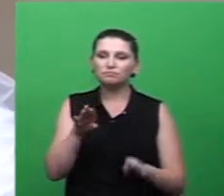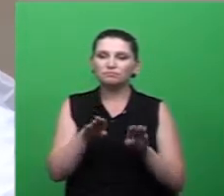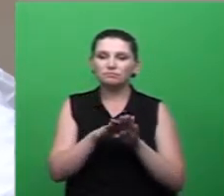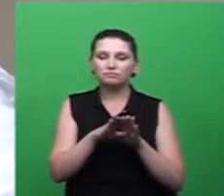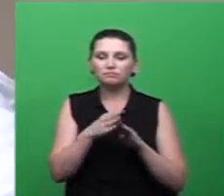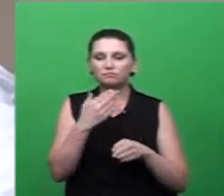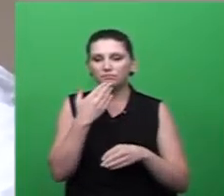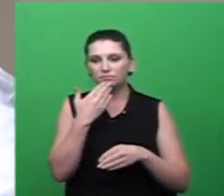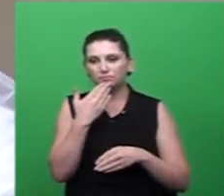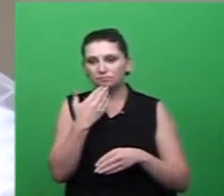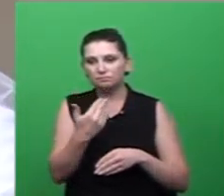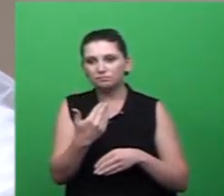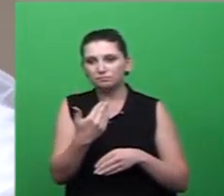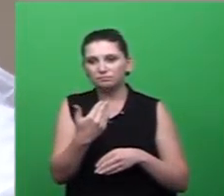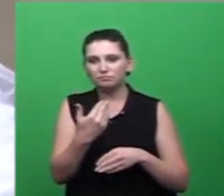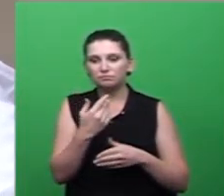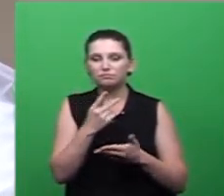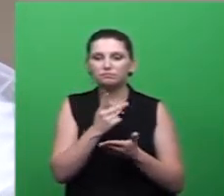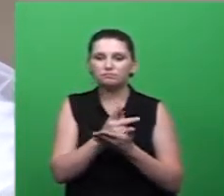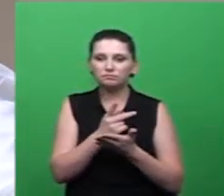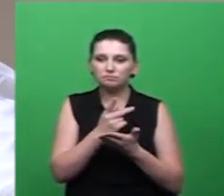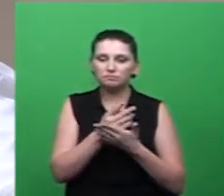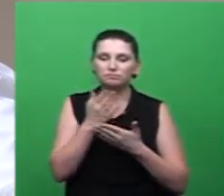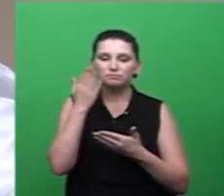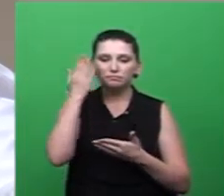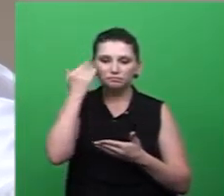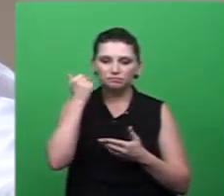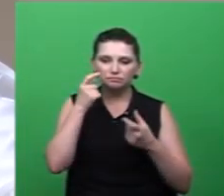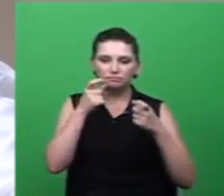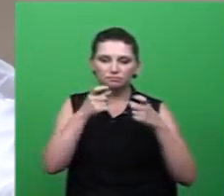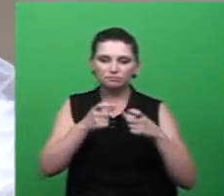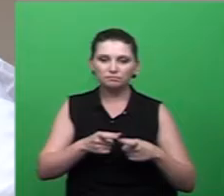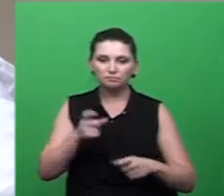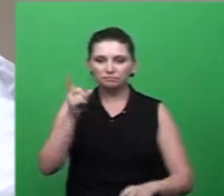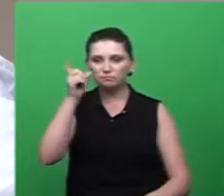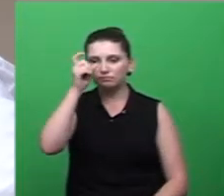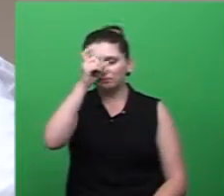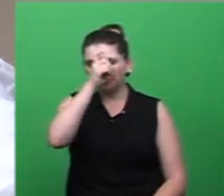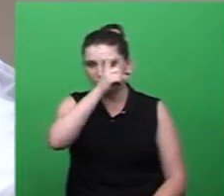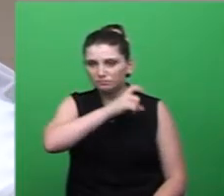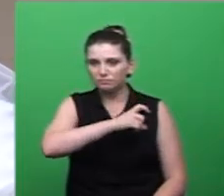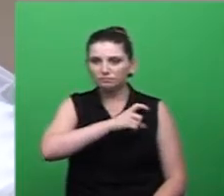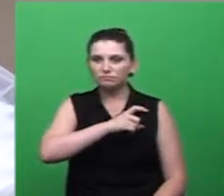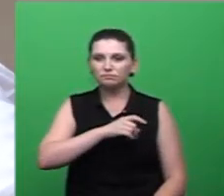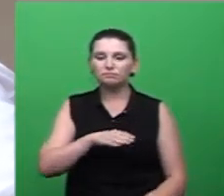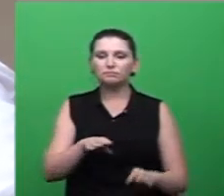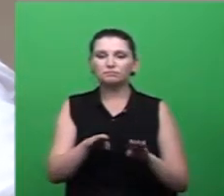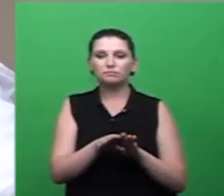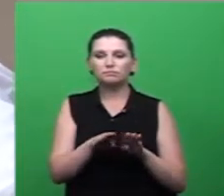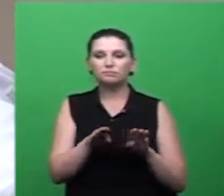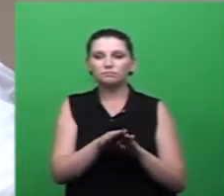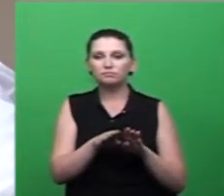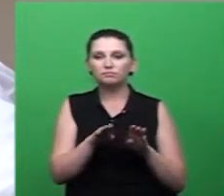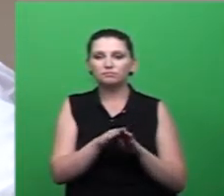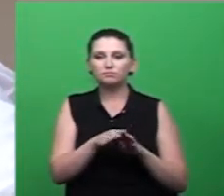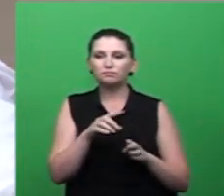Então, ele acompanha aquele local, ele sabe a dificuldade que é e procurado por essa pessoa, eu estou